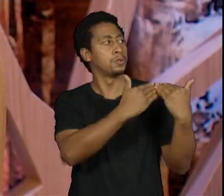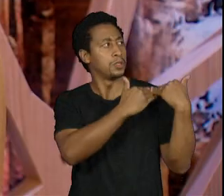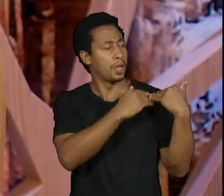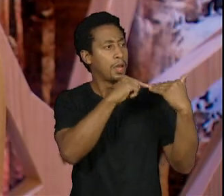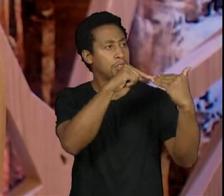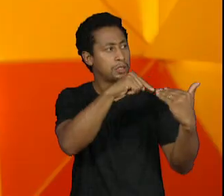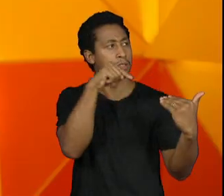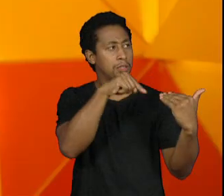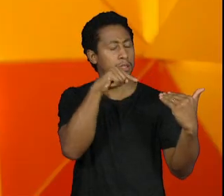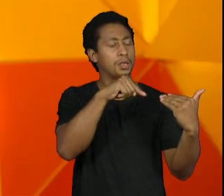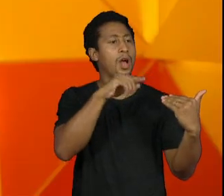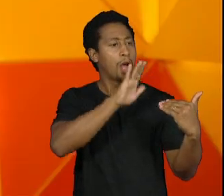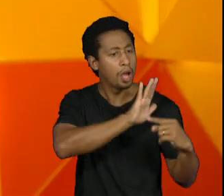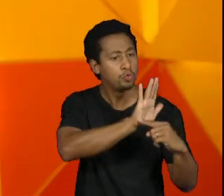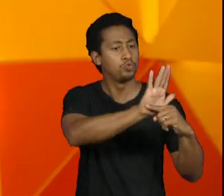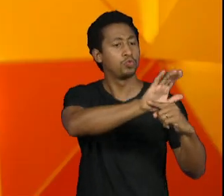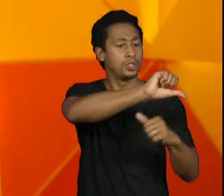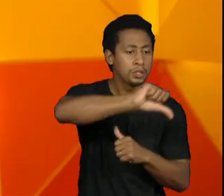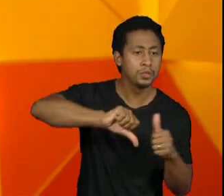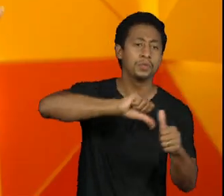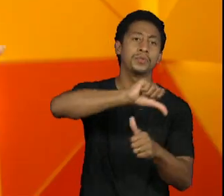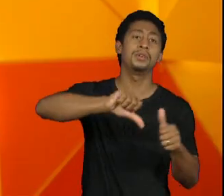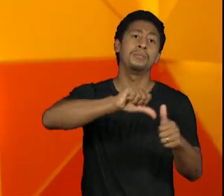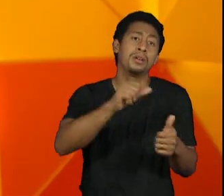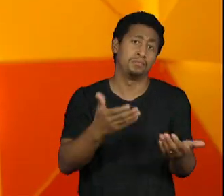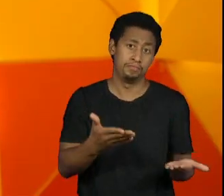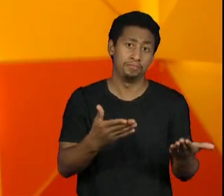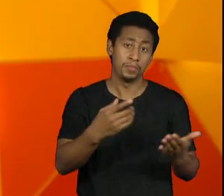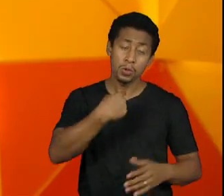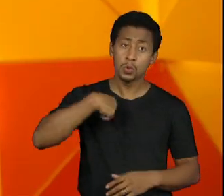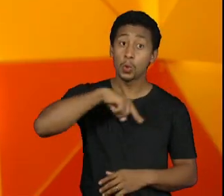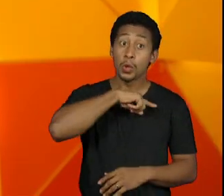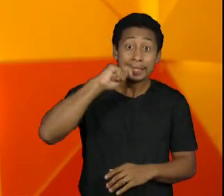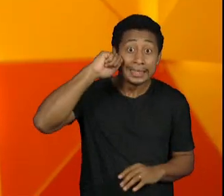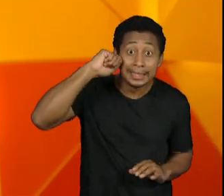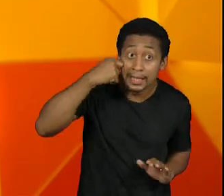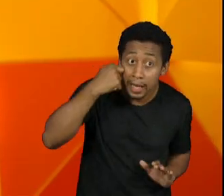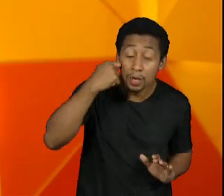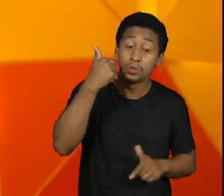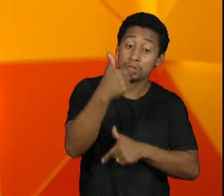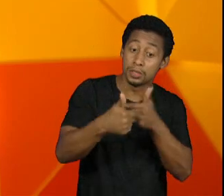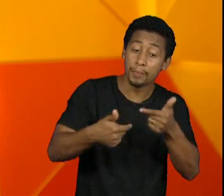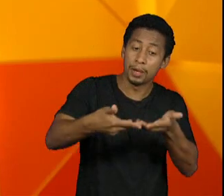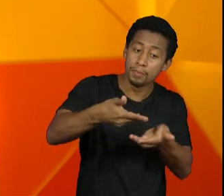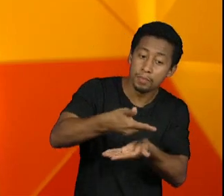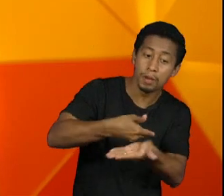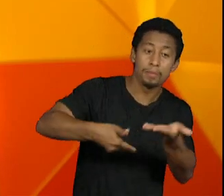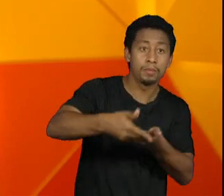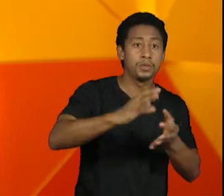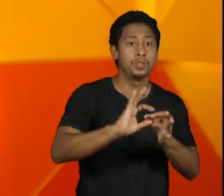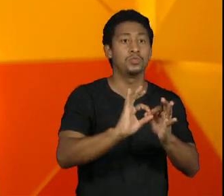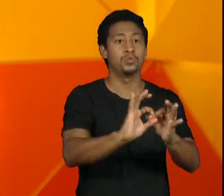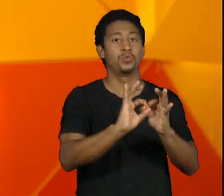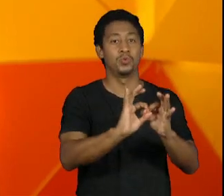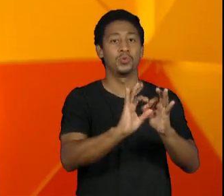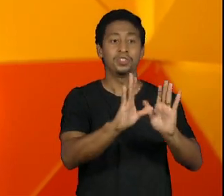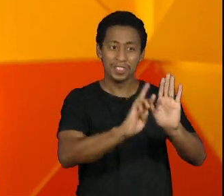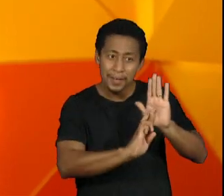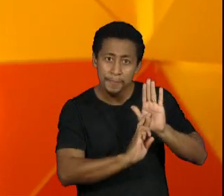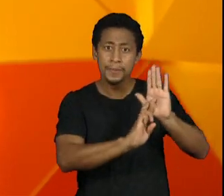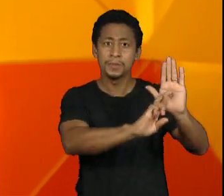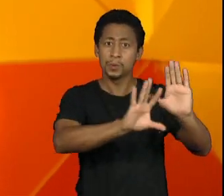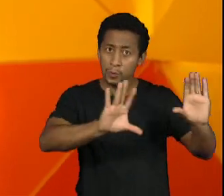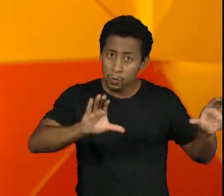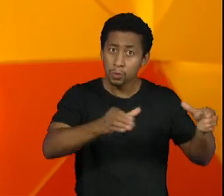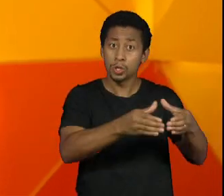pessoas negras eu me coloco nesse nós porque é um trabalho que fazemos juntos a gente não só está representando uma comunidade mas nós estamos